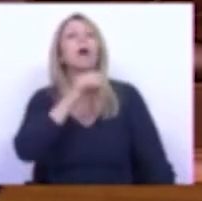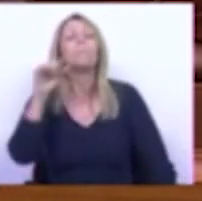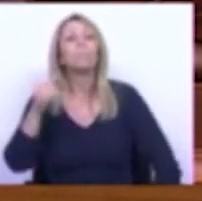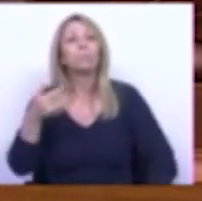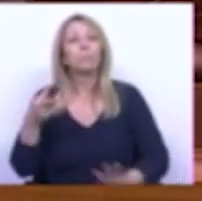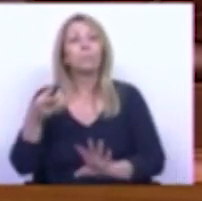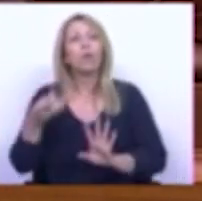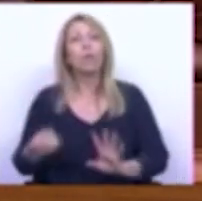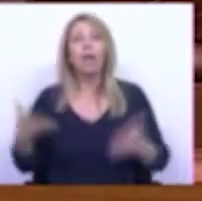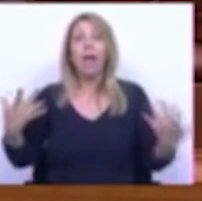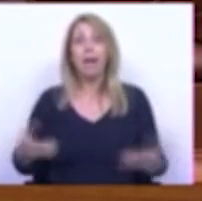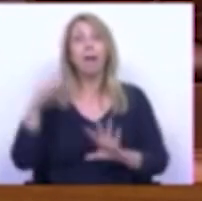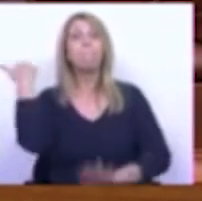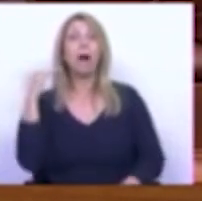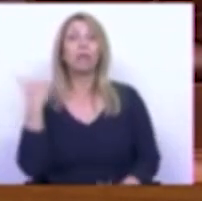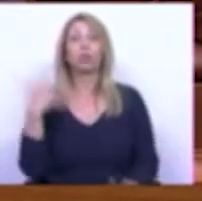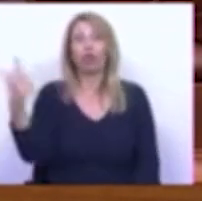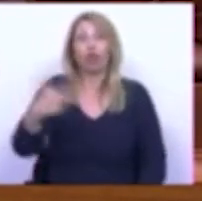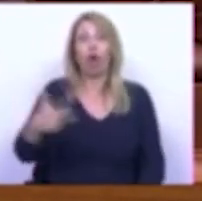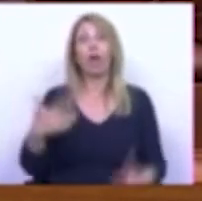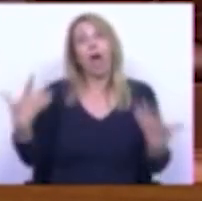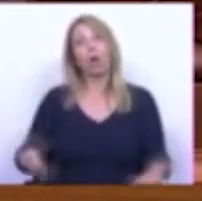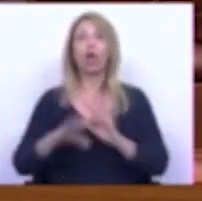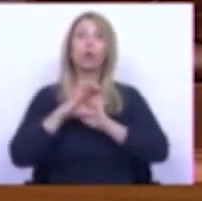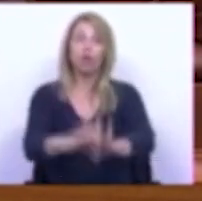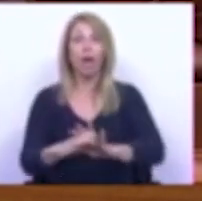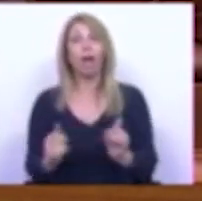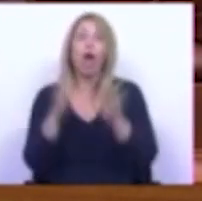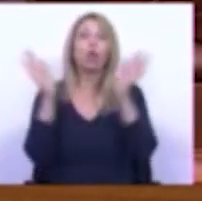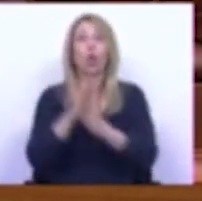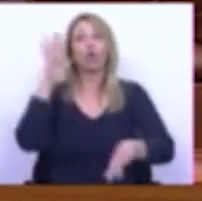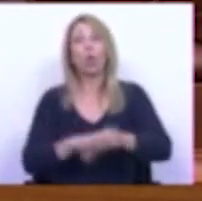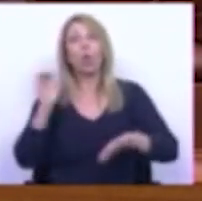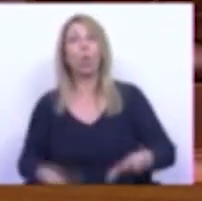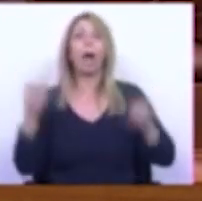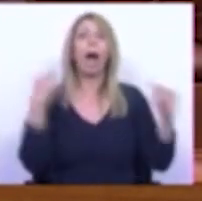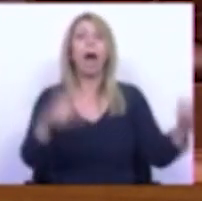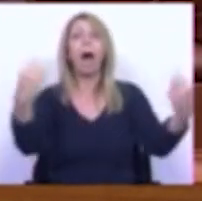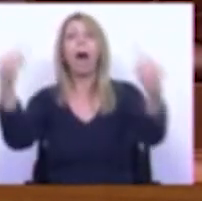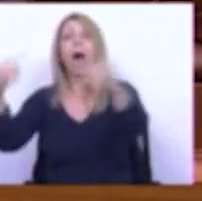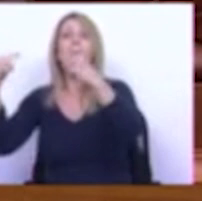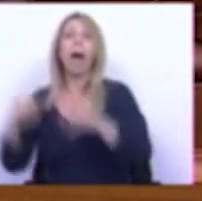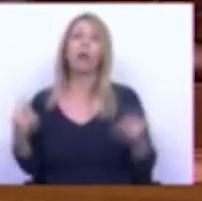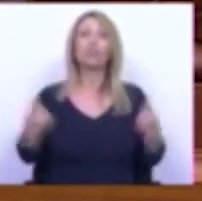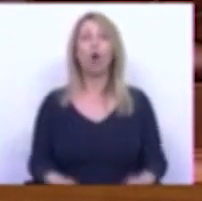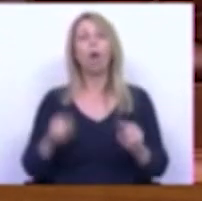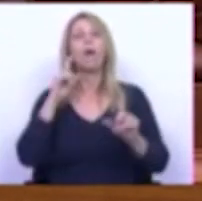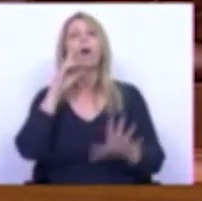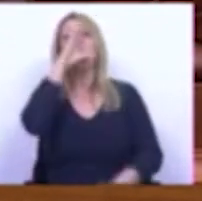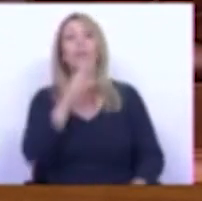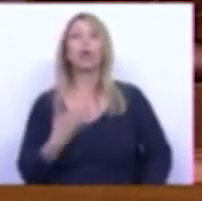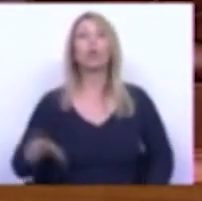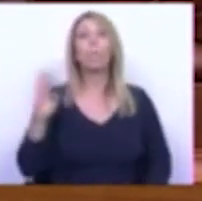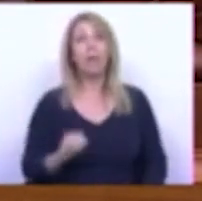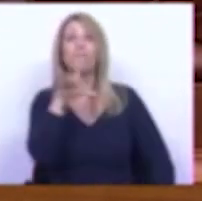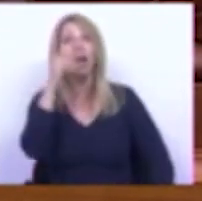da Troika agora é do Chega há de ser sempre de alguém de todos menos daquele que é o governo socialista e a bancada socialista que o apoiam